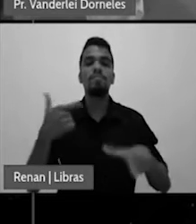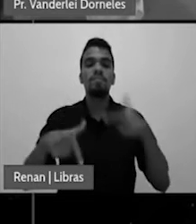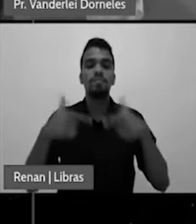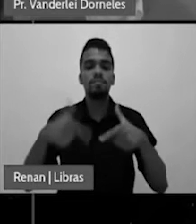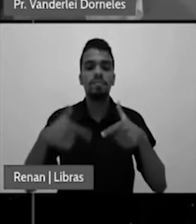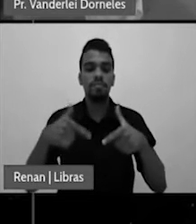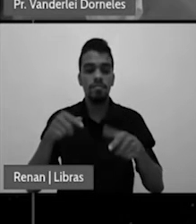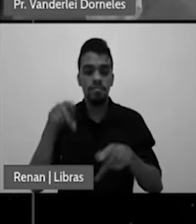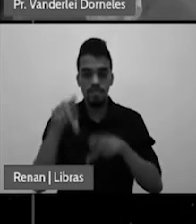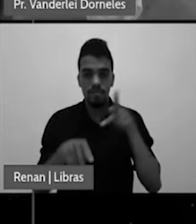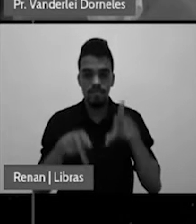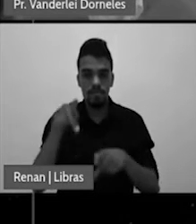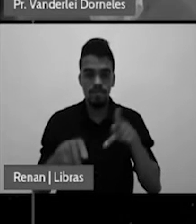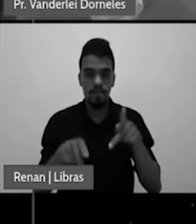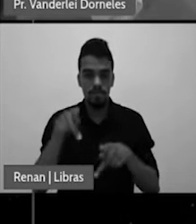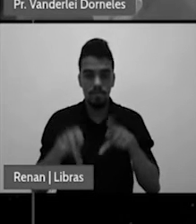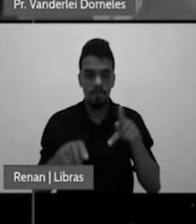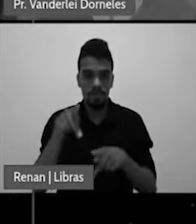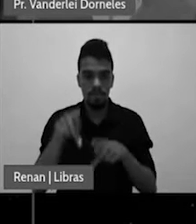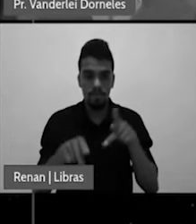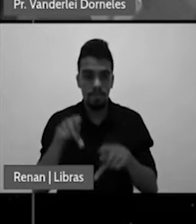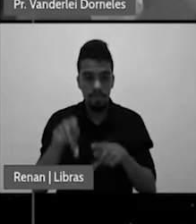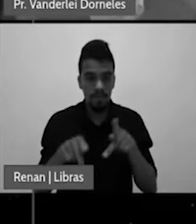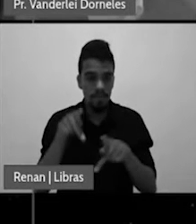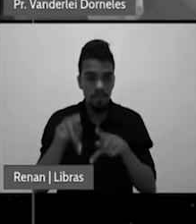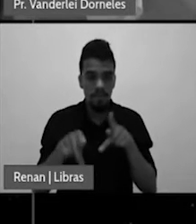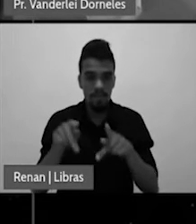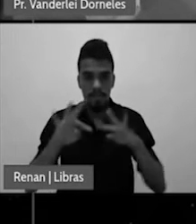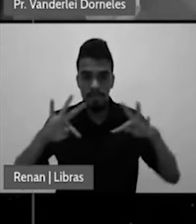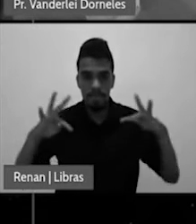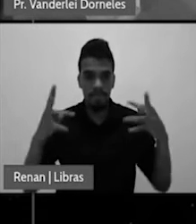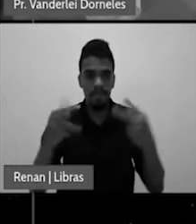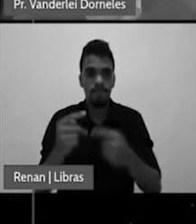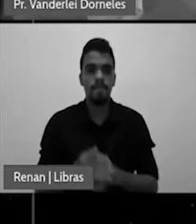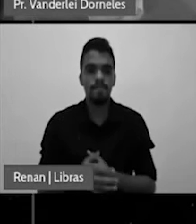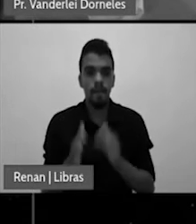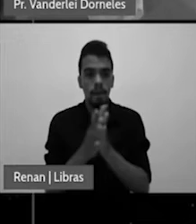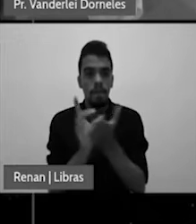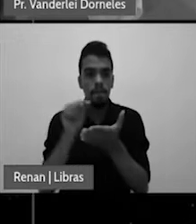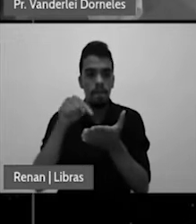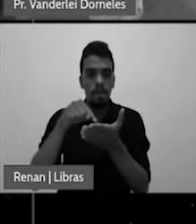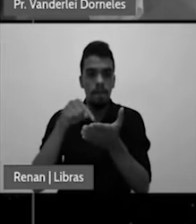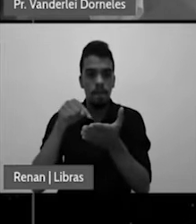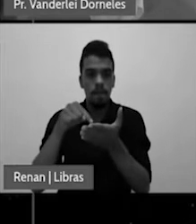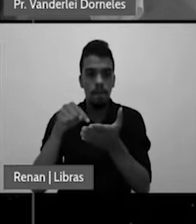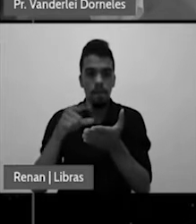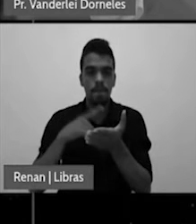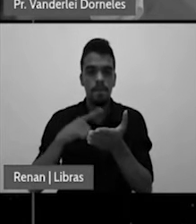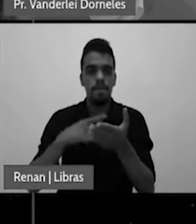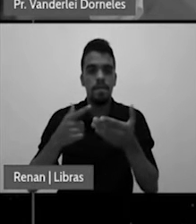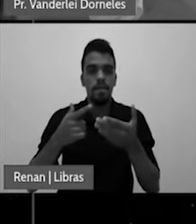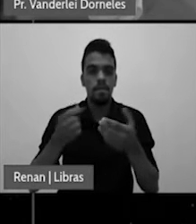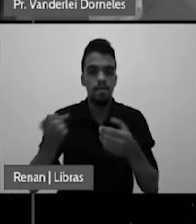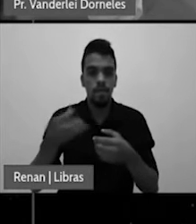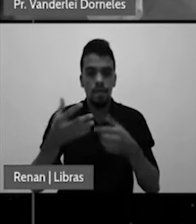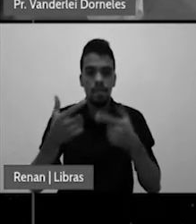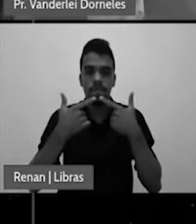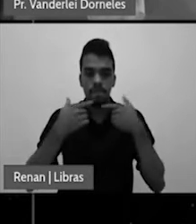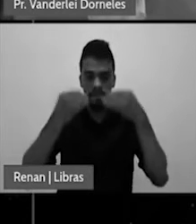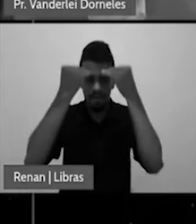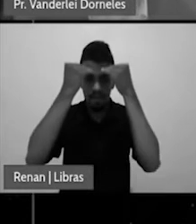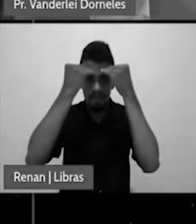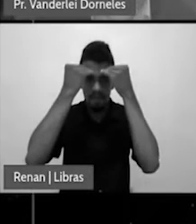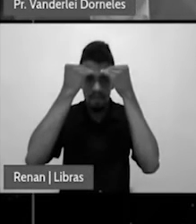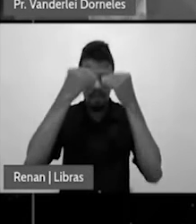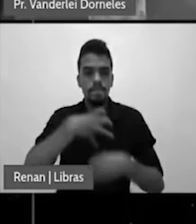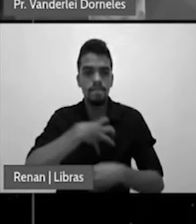distraís das suas tarefas. A nossa Bíblia não dá, a Almeida atualizada não dá o sentido literal